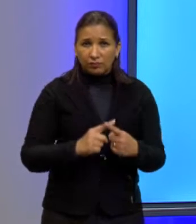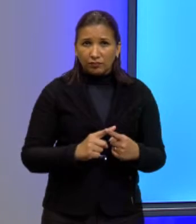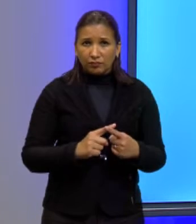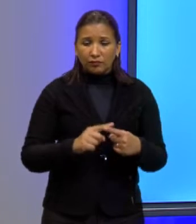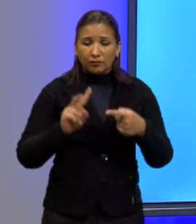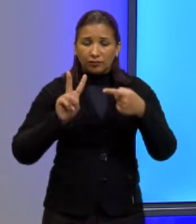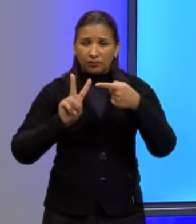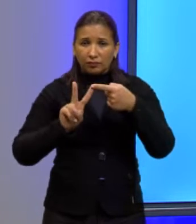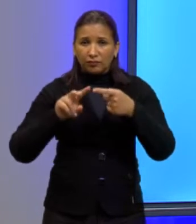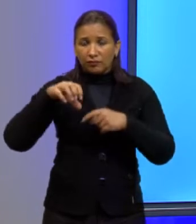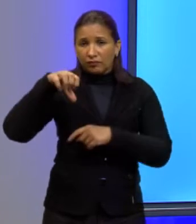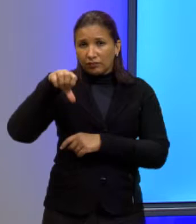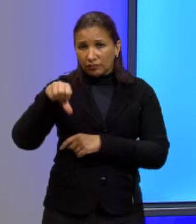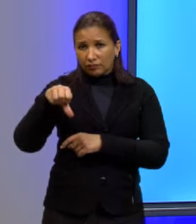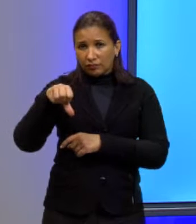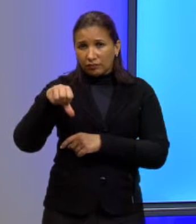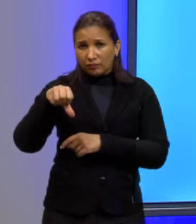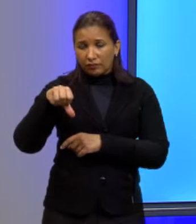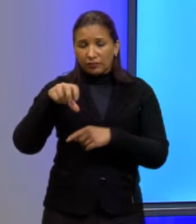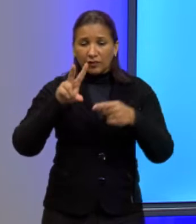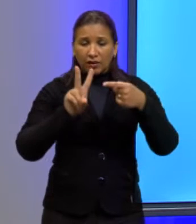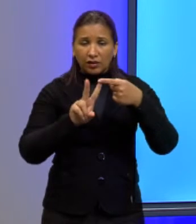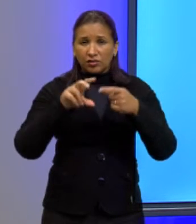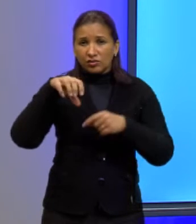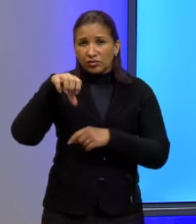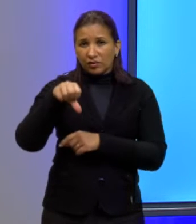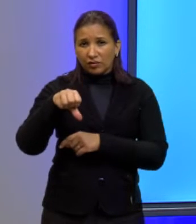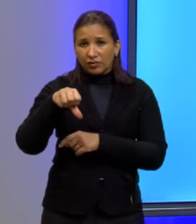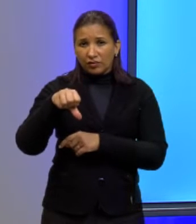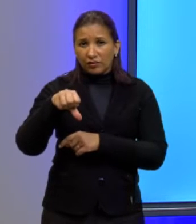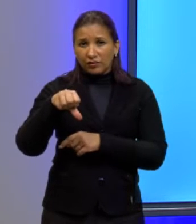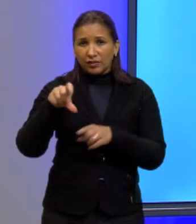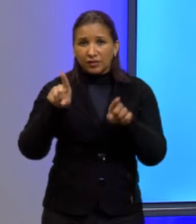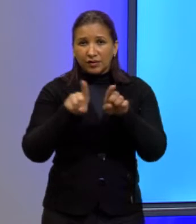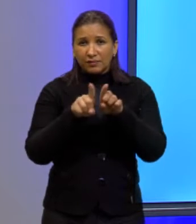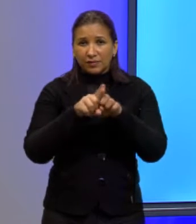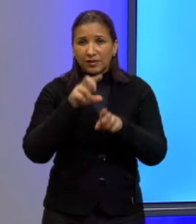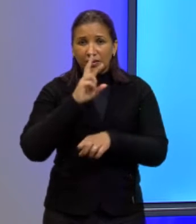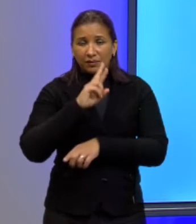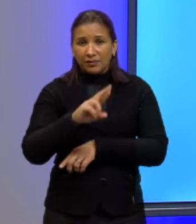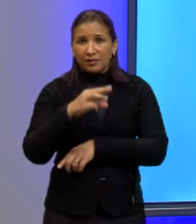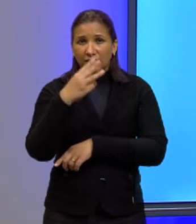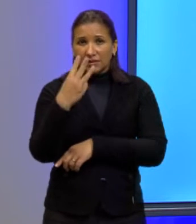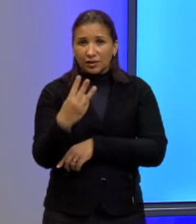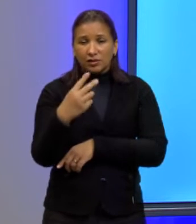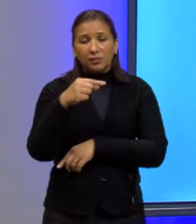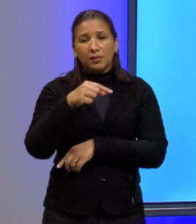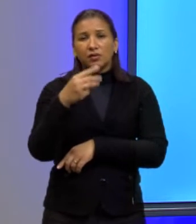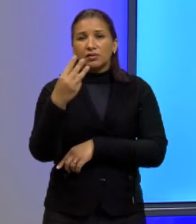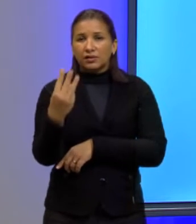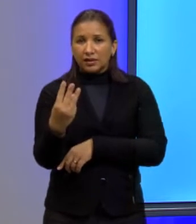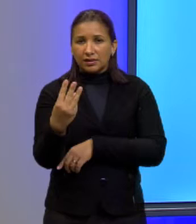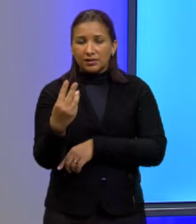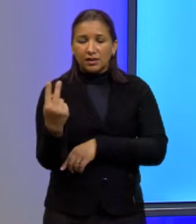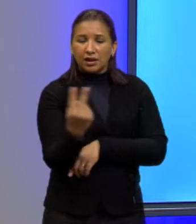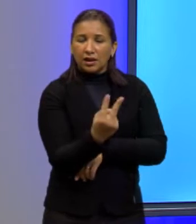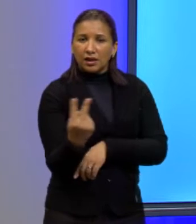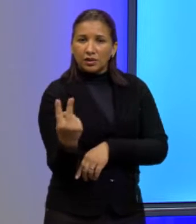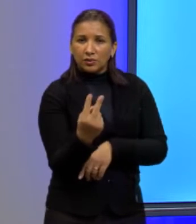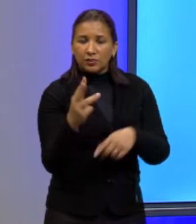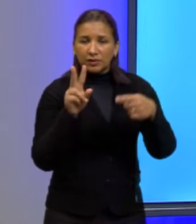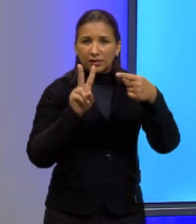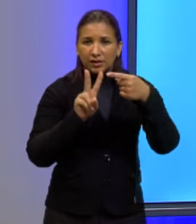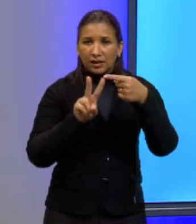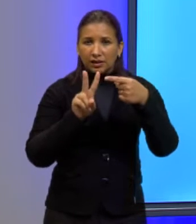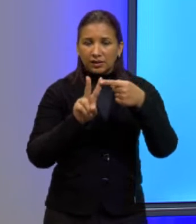9. Raiz quadrada do 9 é 3 ou é menos 3. Então, são as duas raízes